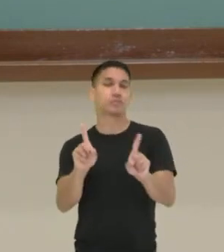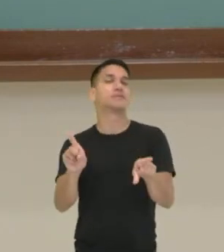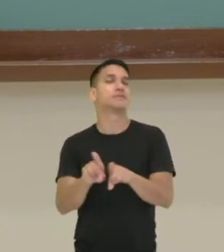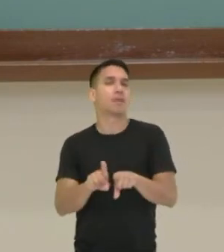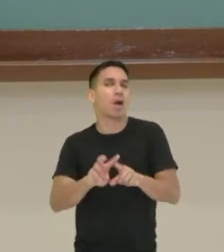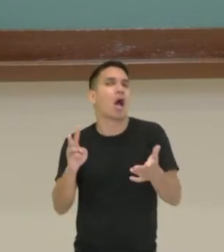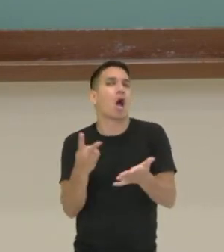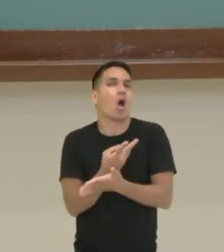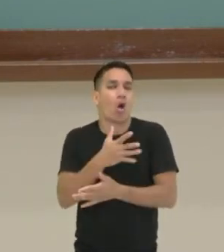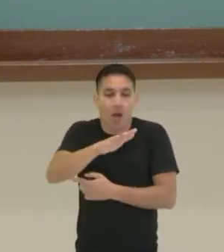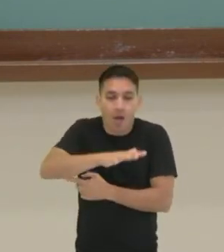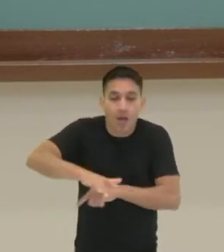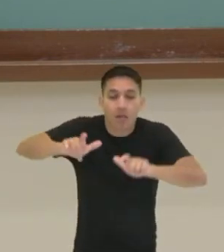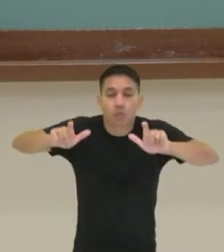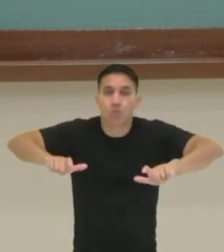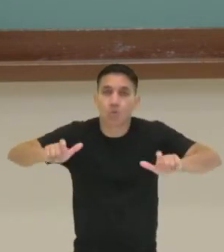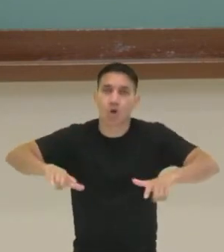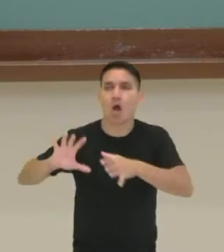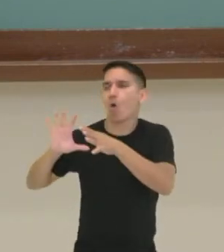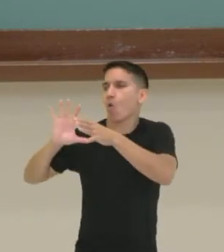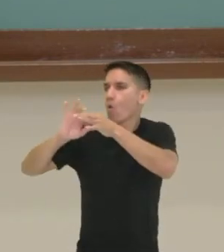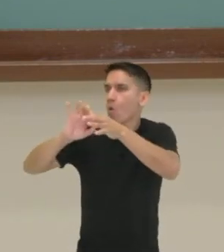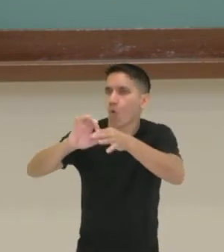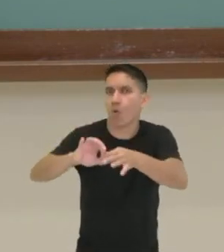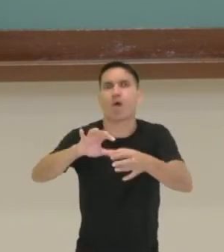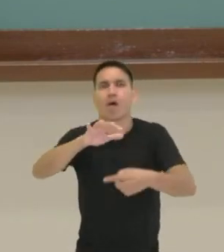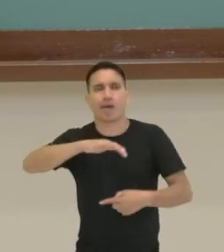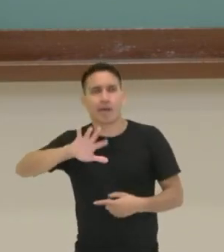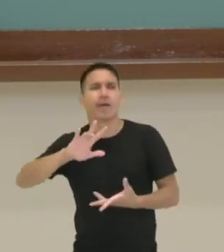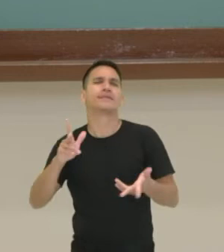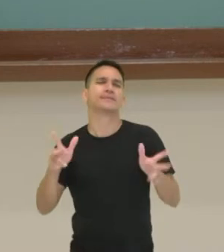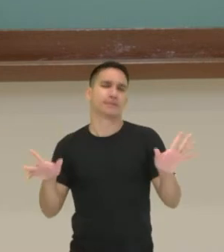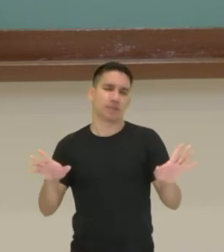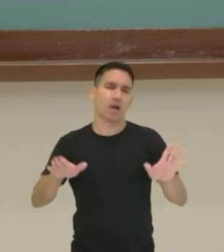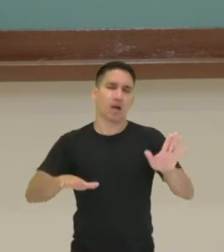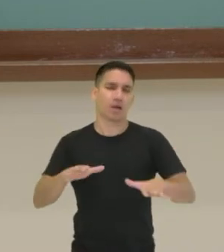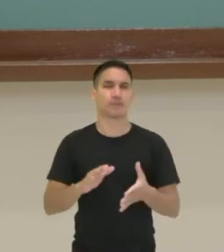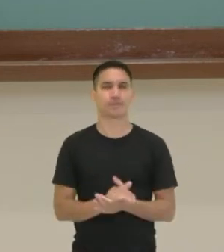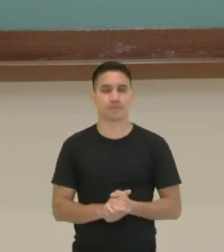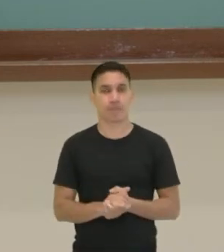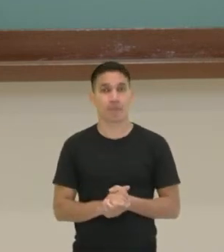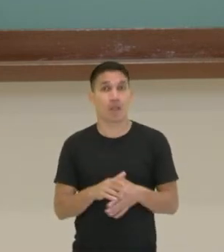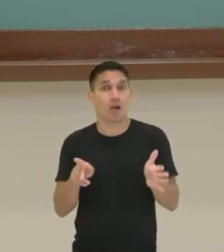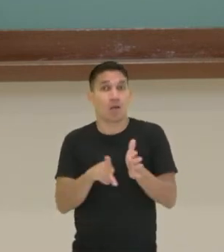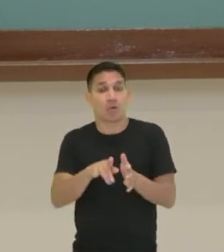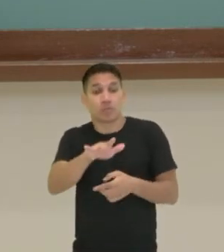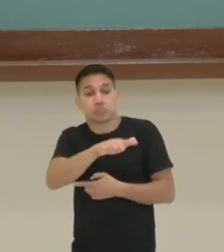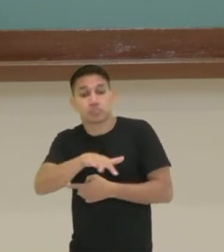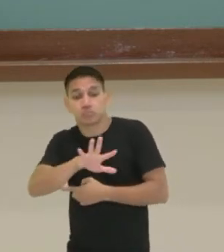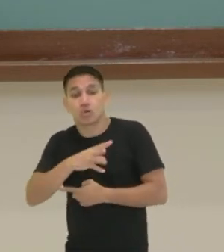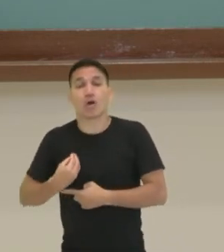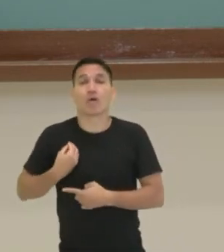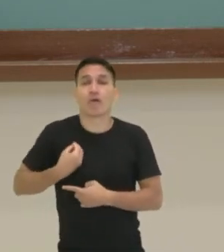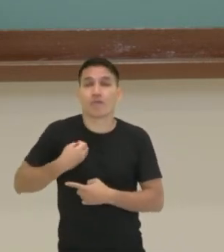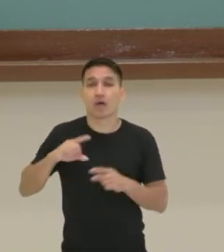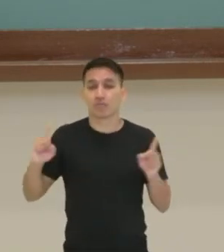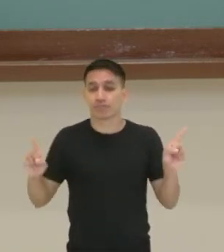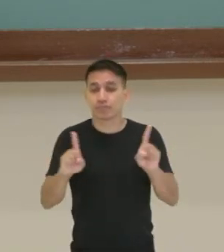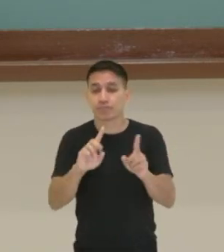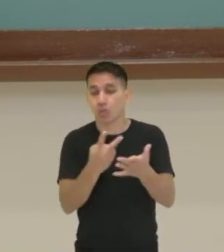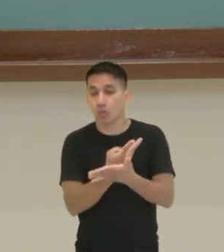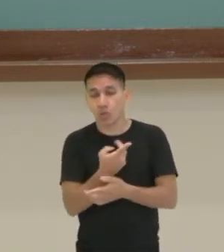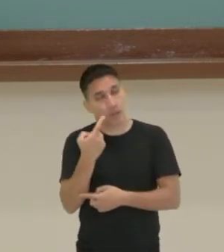acontecem dentro de um determinado contexto, dentro de um determinado cenário, né? O cenário que é o espaço, ambiente onde os fatos